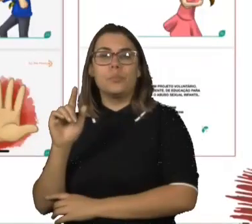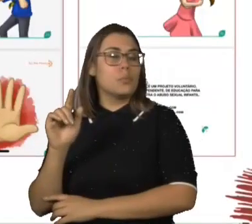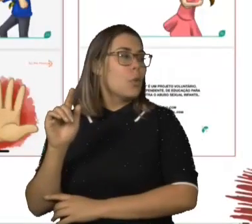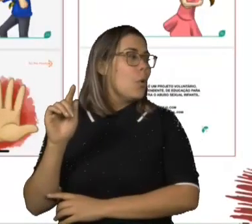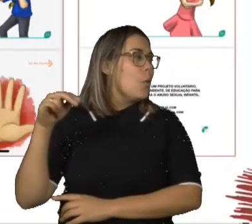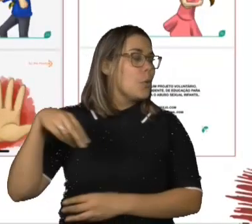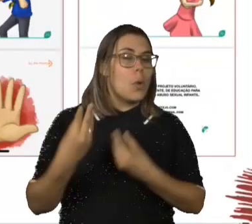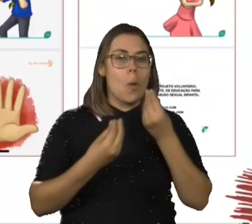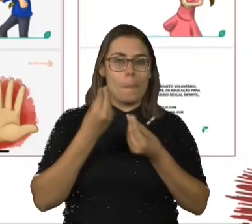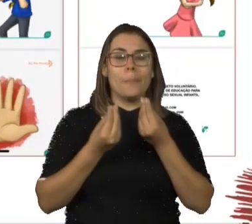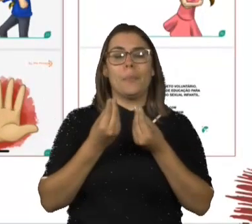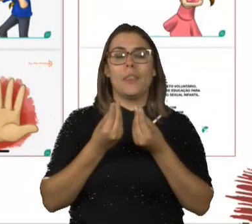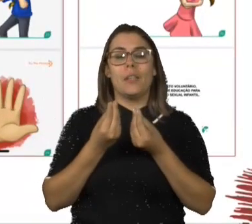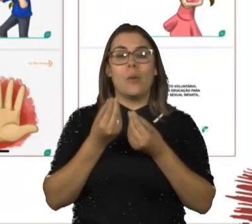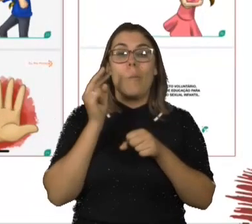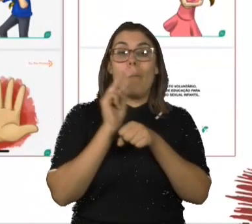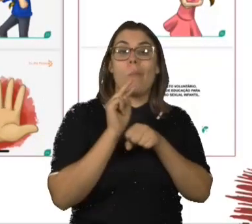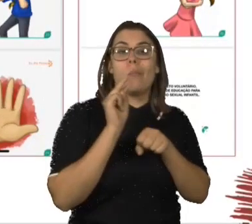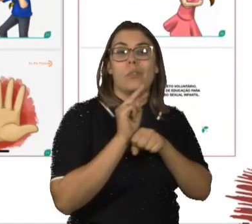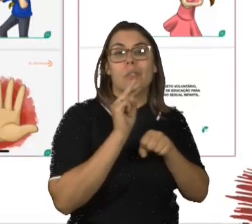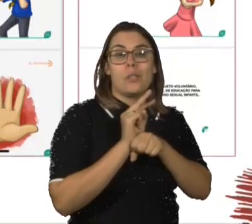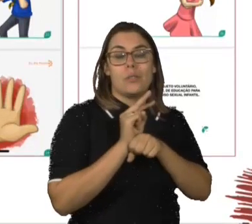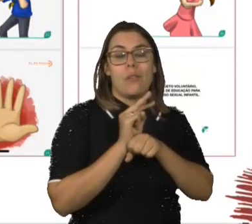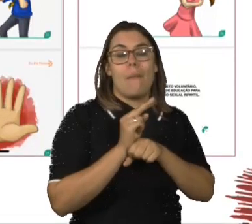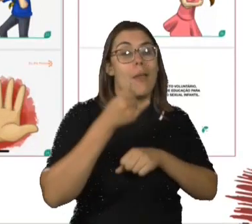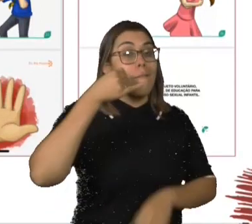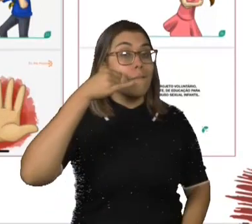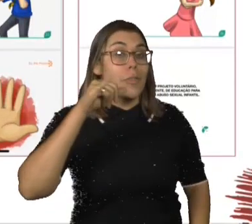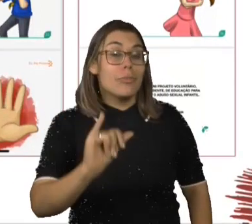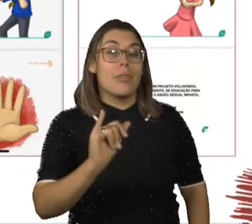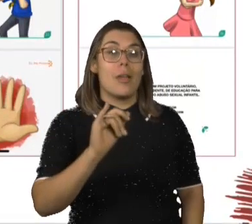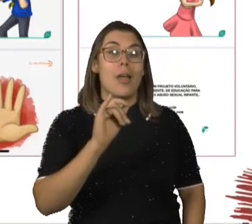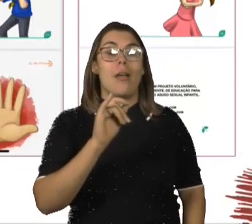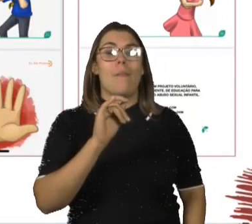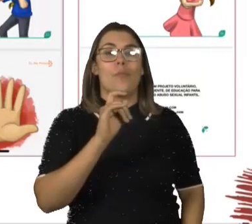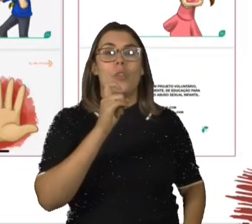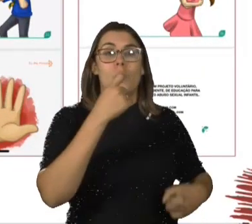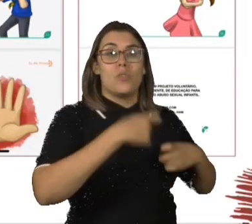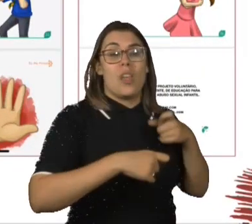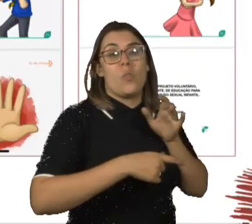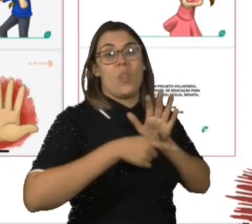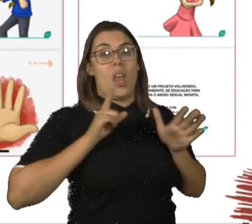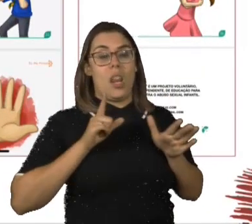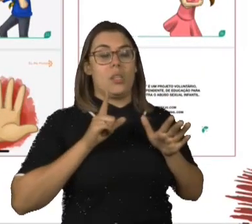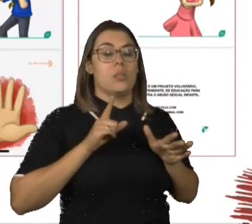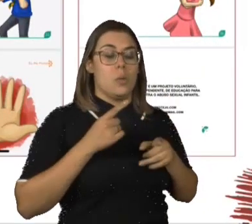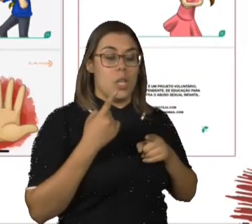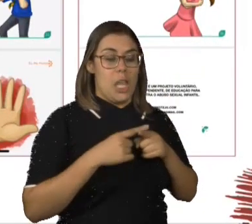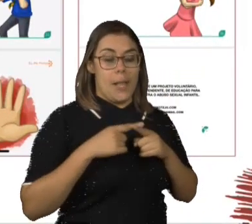Educação para a Prevenção contra o Abuso Sexual Infantil. Adoro essa garotinha. Eu me protejo porque